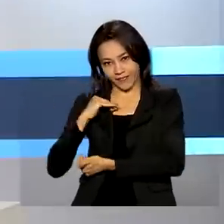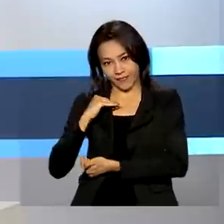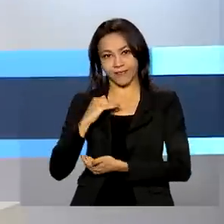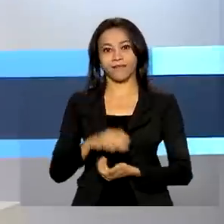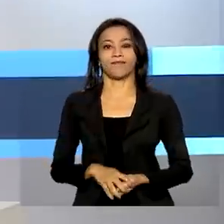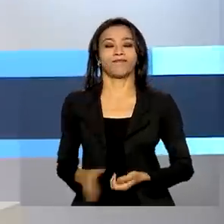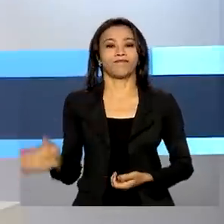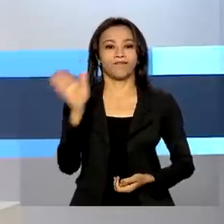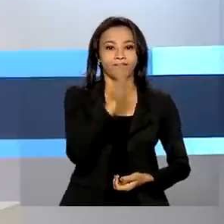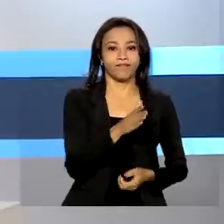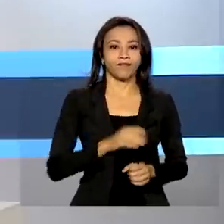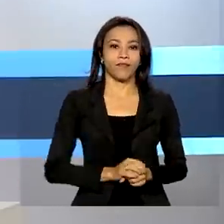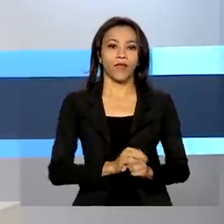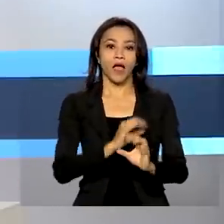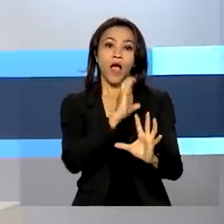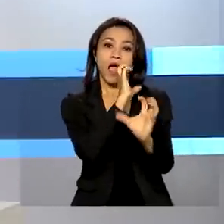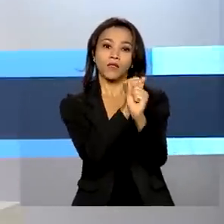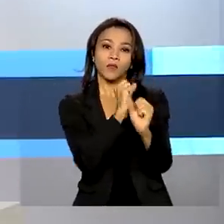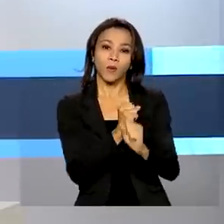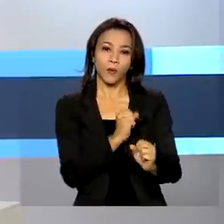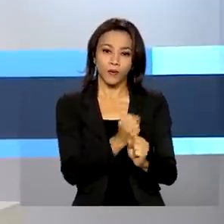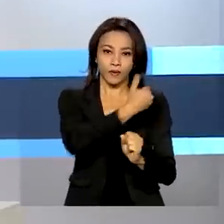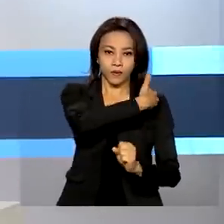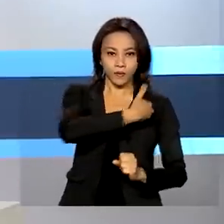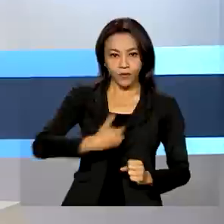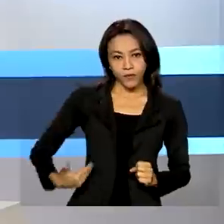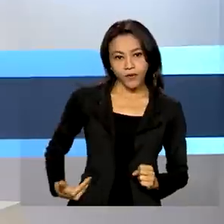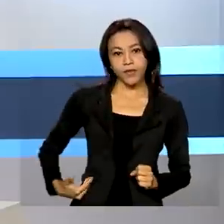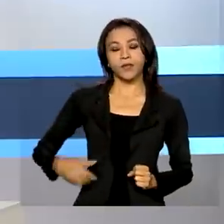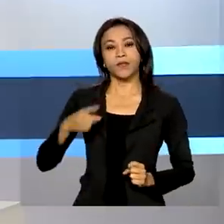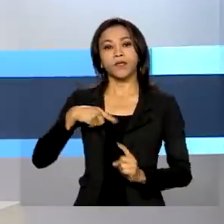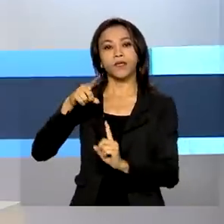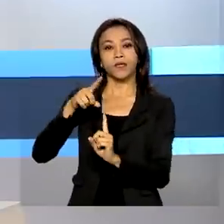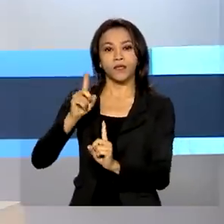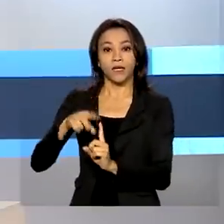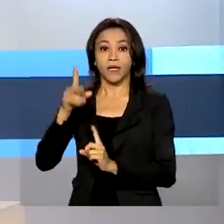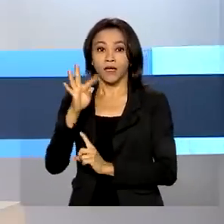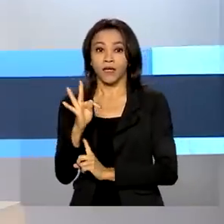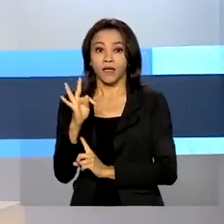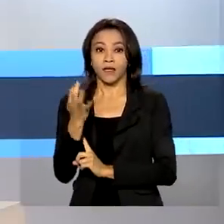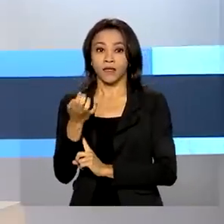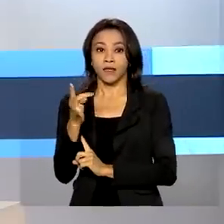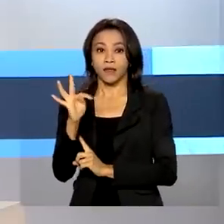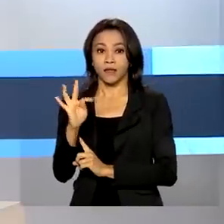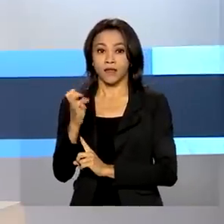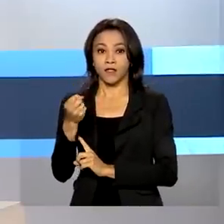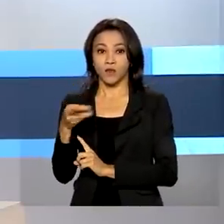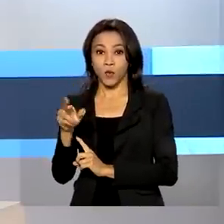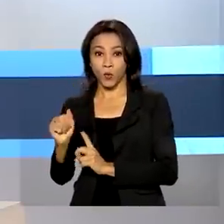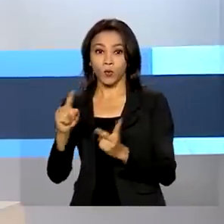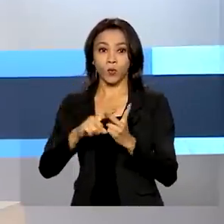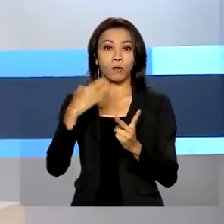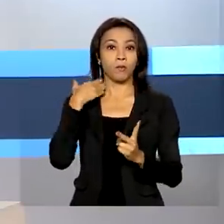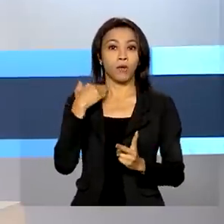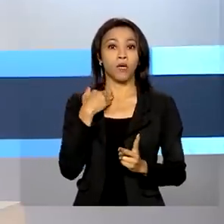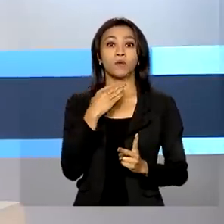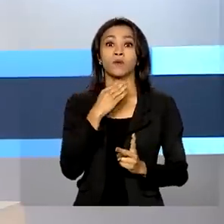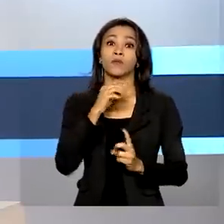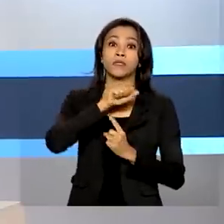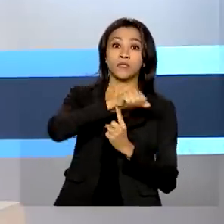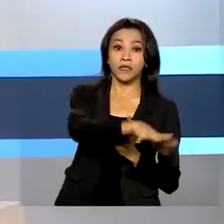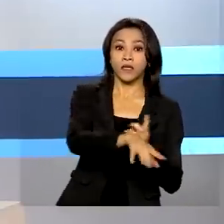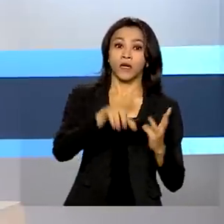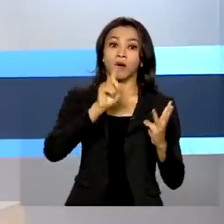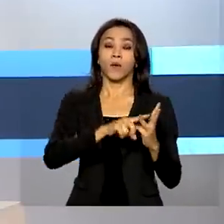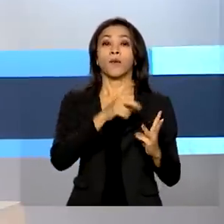As contas do governo central, que reúne Tesouro Nacional, Banco Central e Previdência Social, registraram